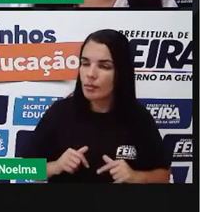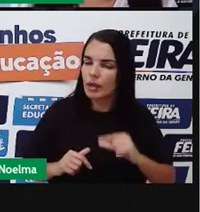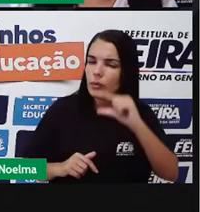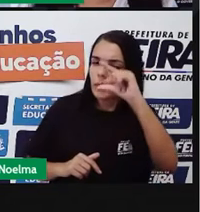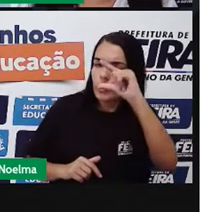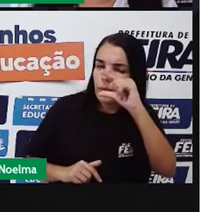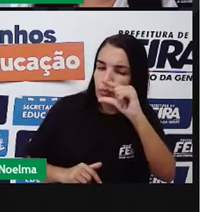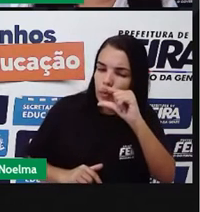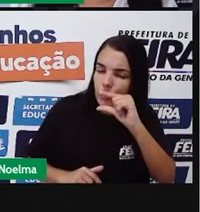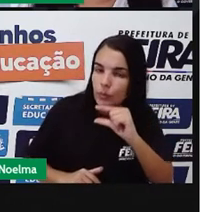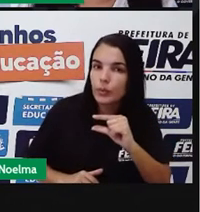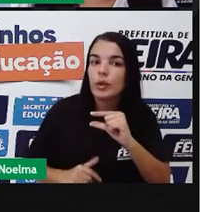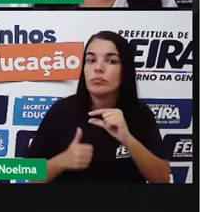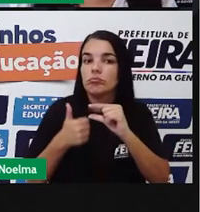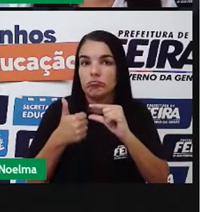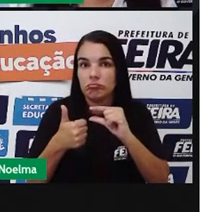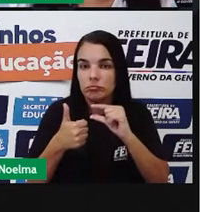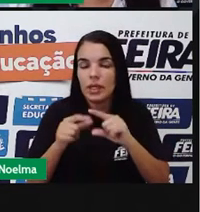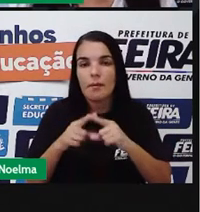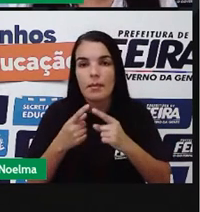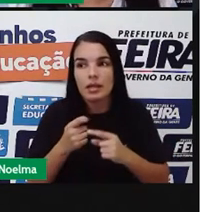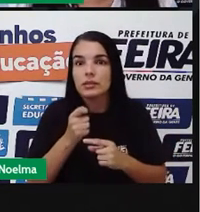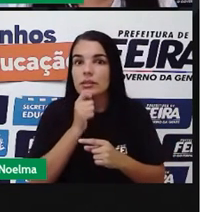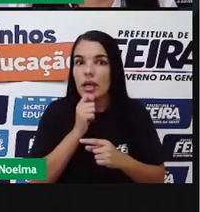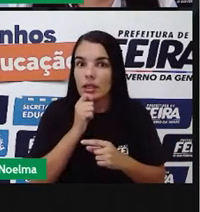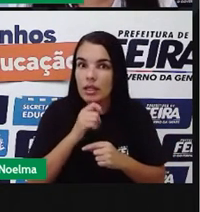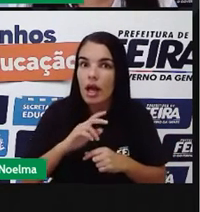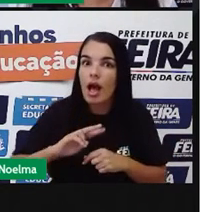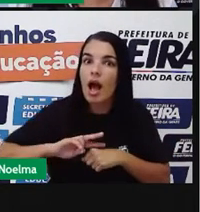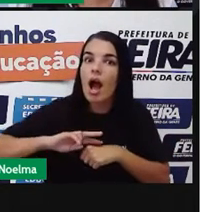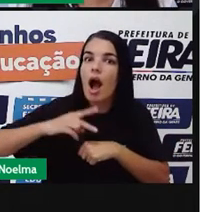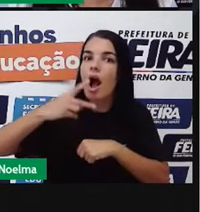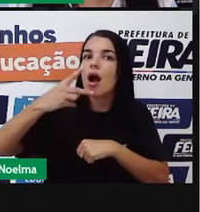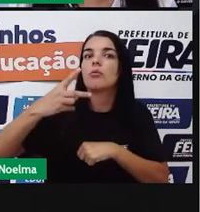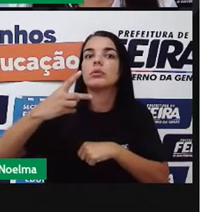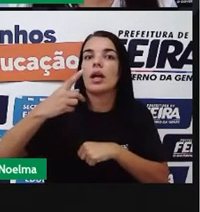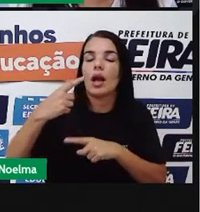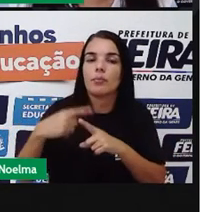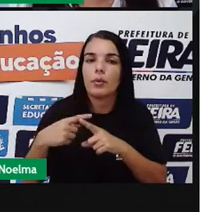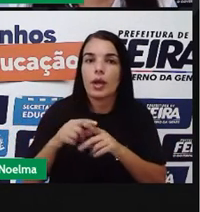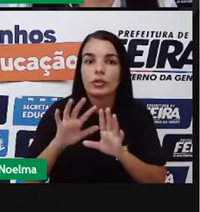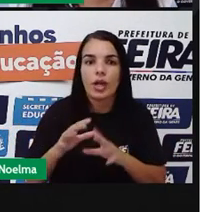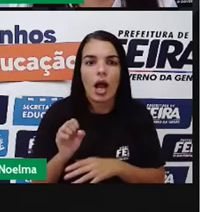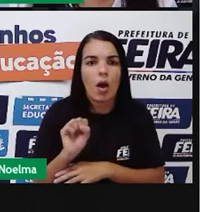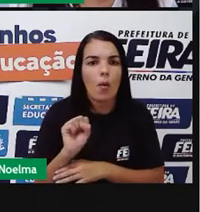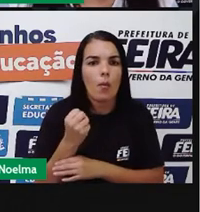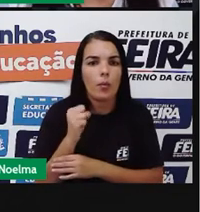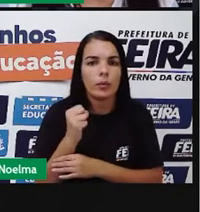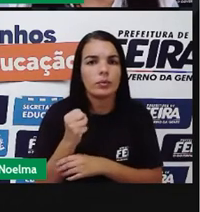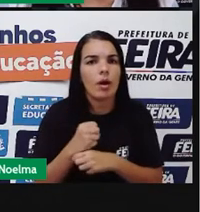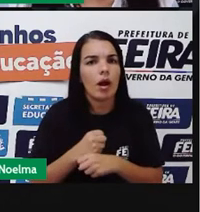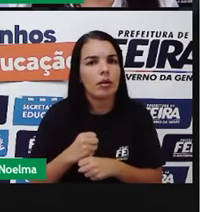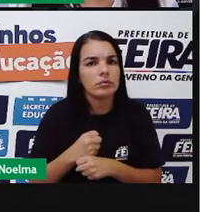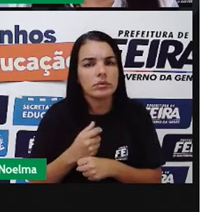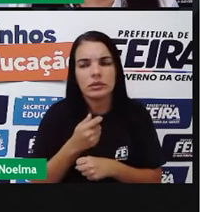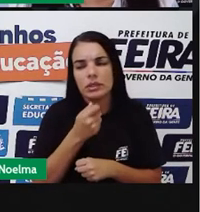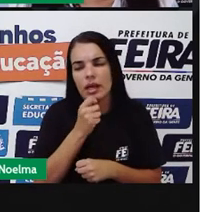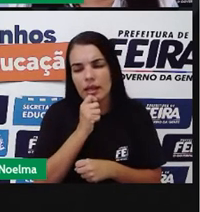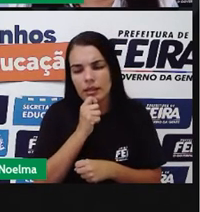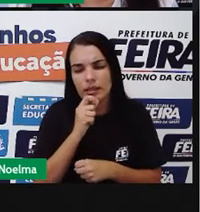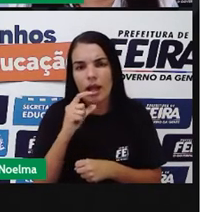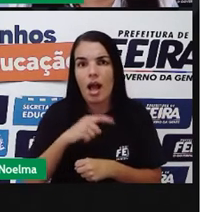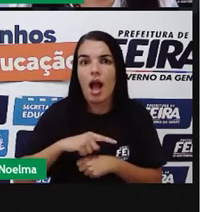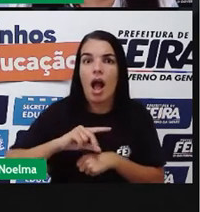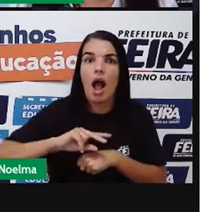quantidade de brasileiros sem acesso, mas ainda está bem alta, né? Uma vez que passaram aí oito anos. Em